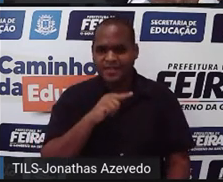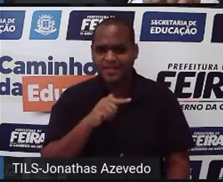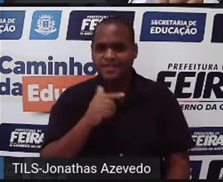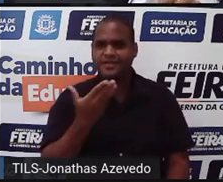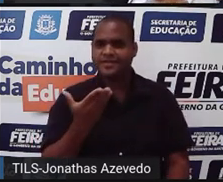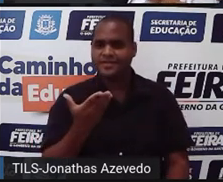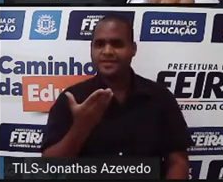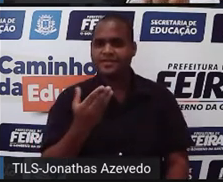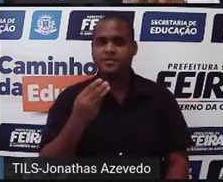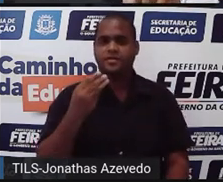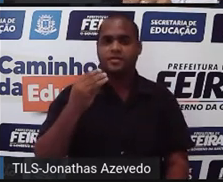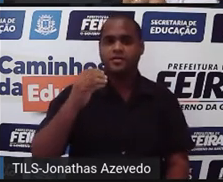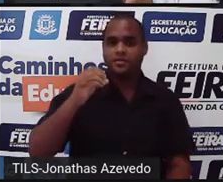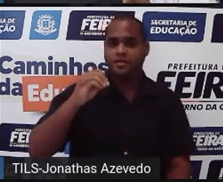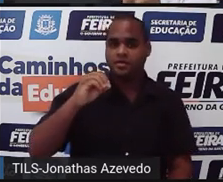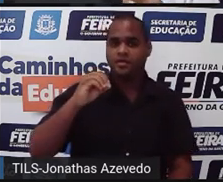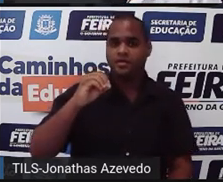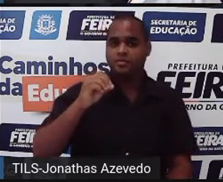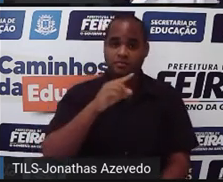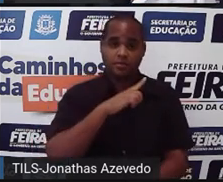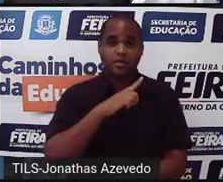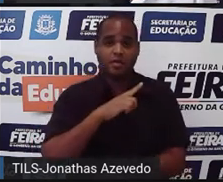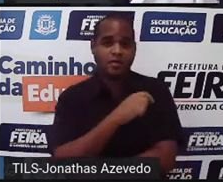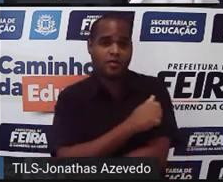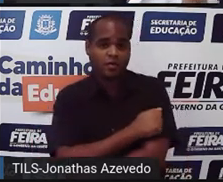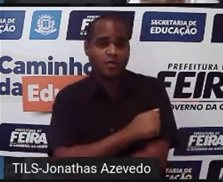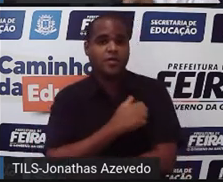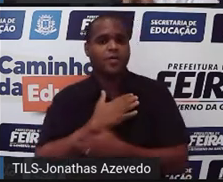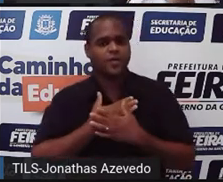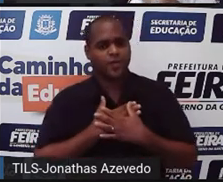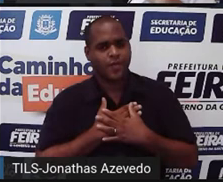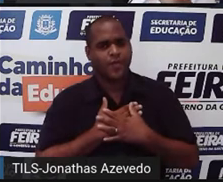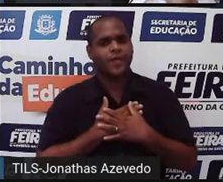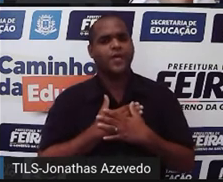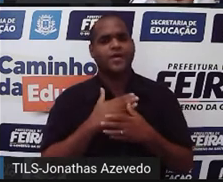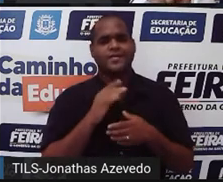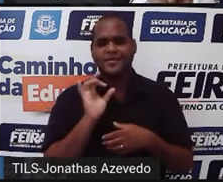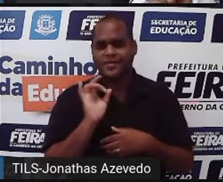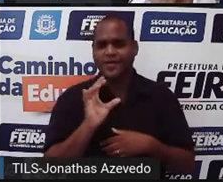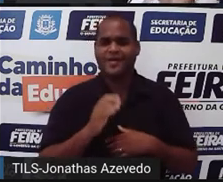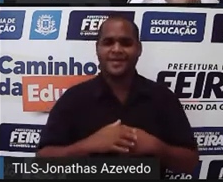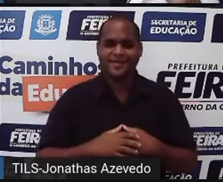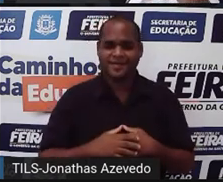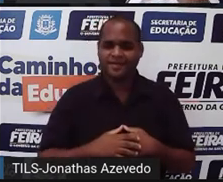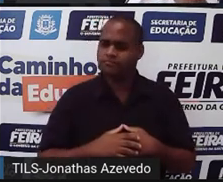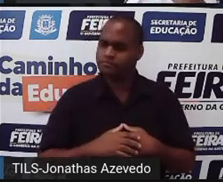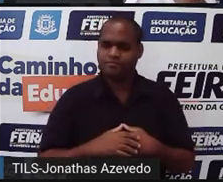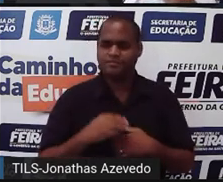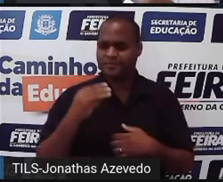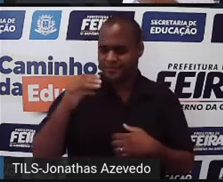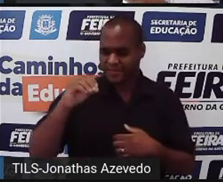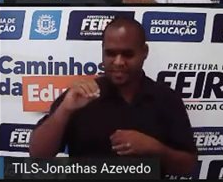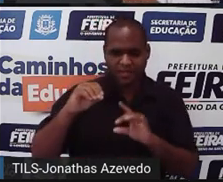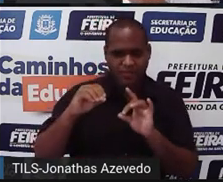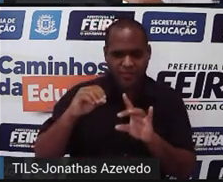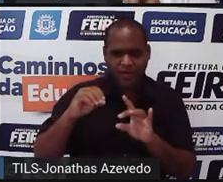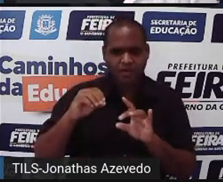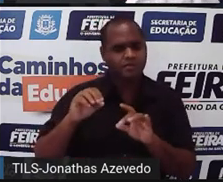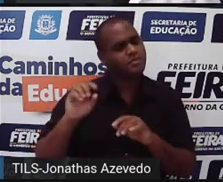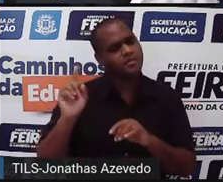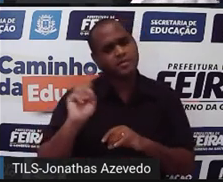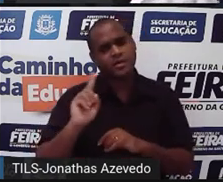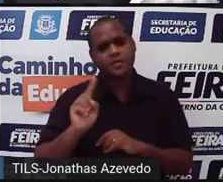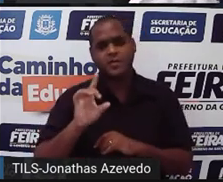ali tem 30 alunos gostam de futebol. Mas não são só 30. Porque esses 30 que